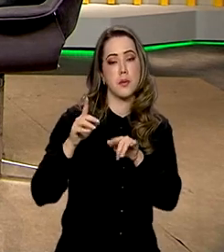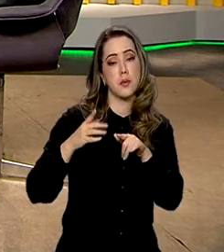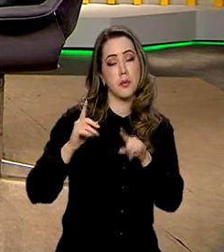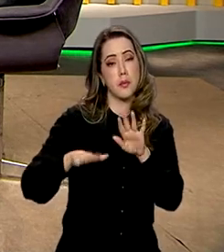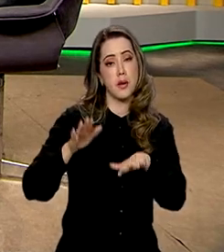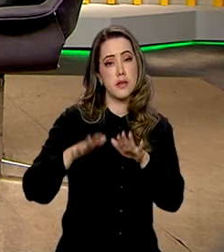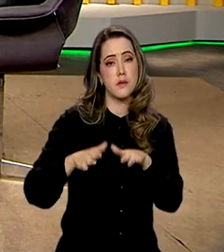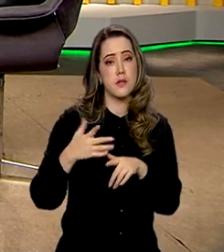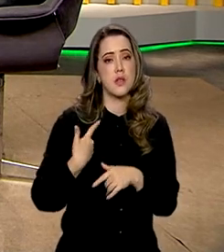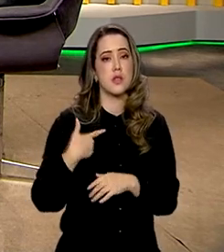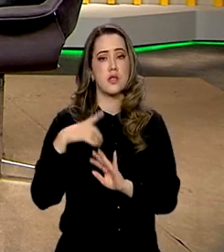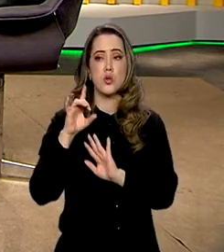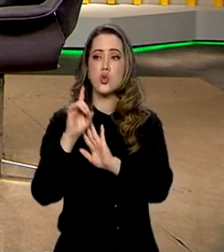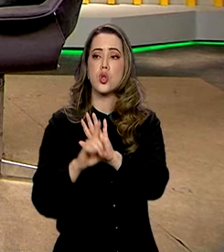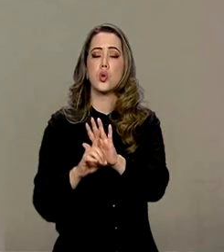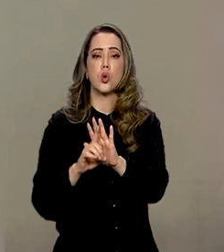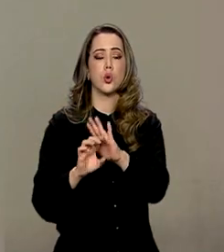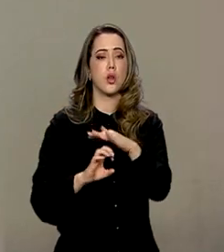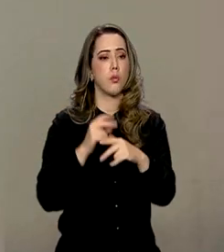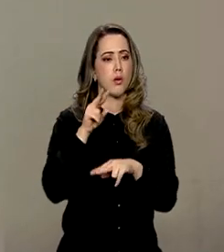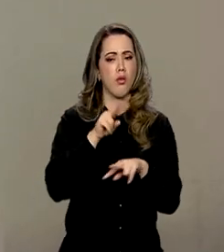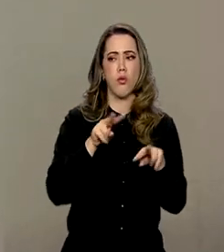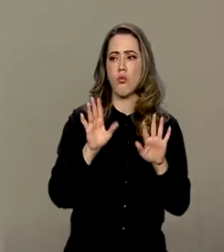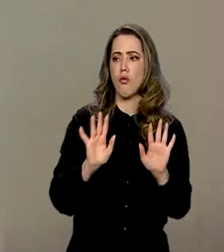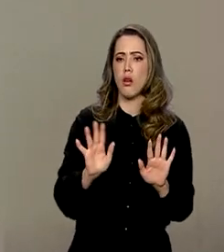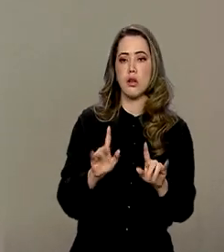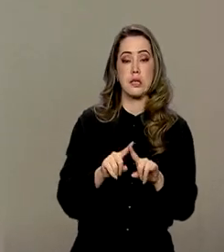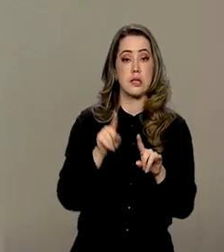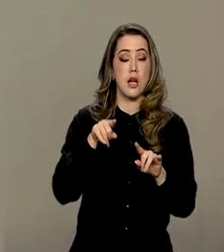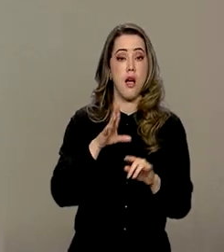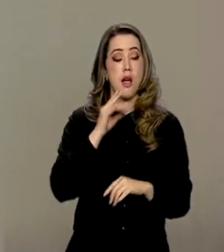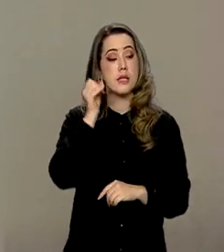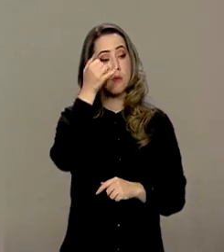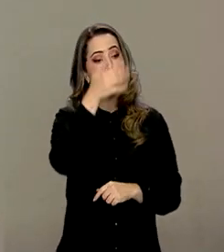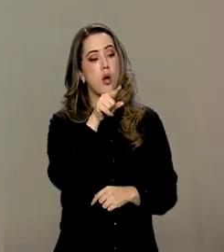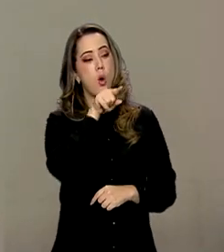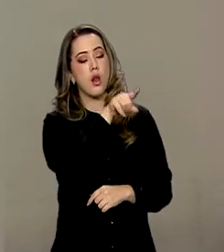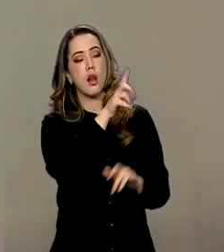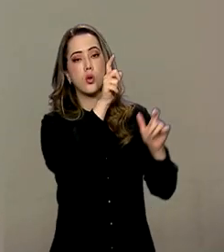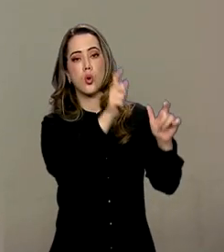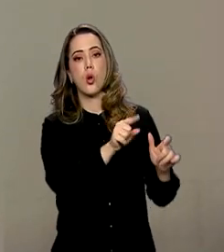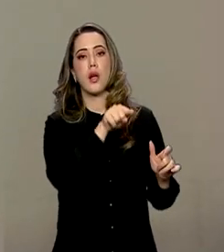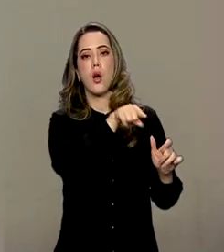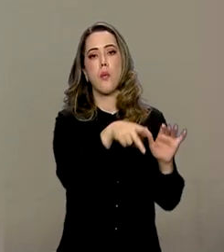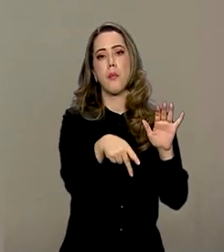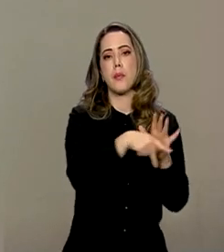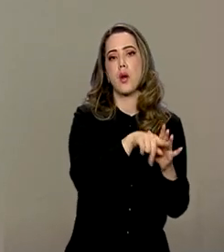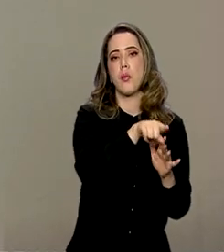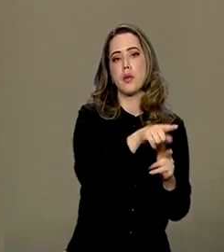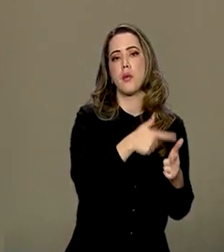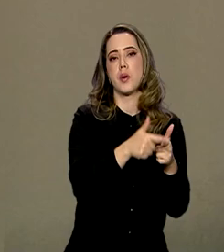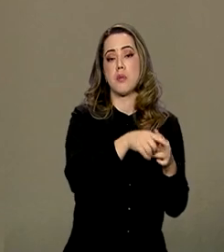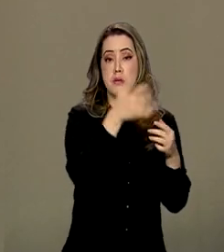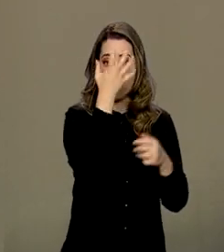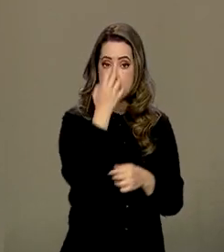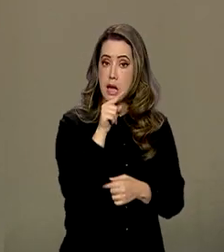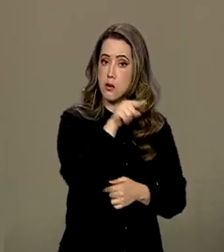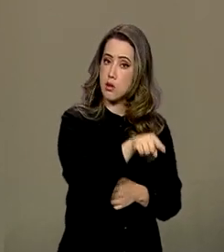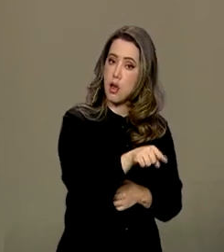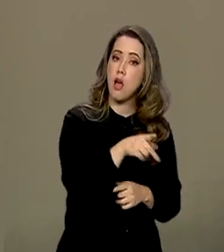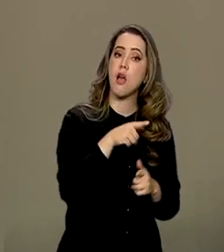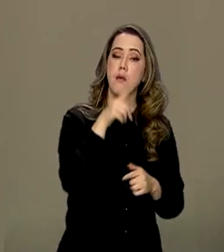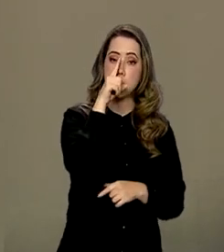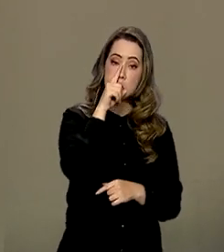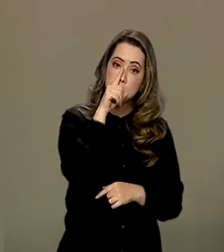a direção da empresa não está enxergando. O sindicato fala, olha, lá no setor de estamparia, por exemplo, está tendo um problema lá, está tendo